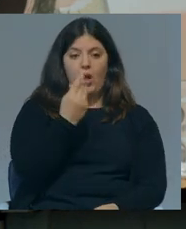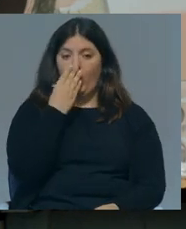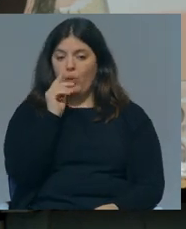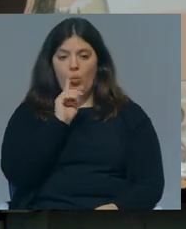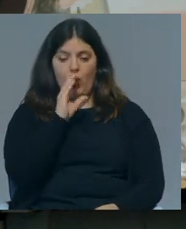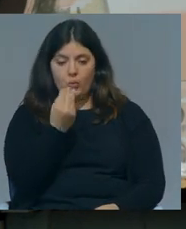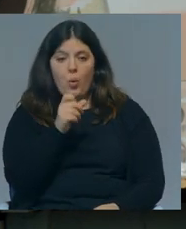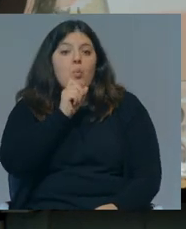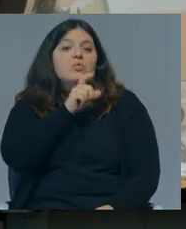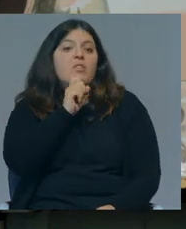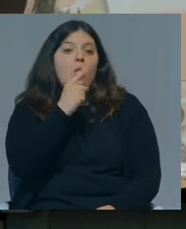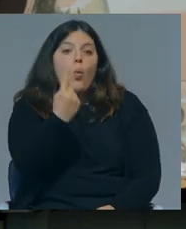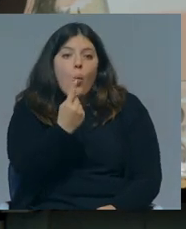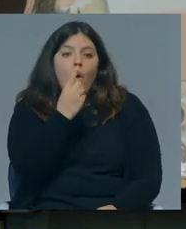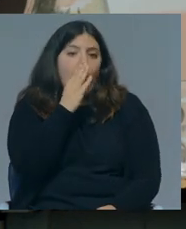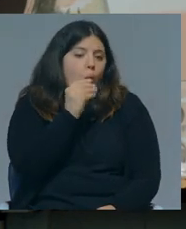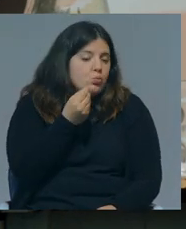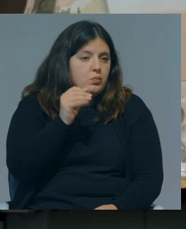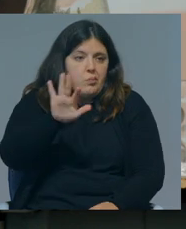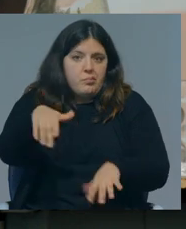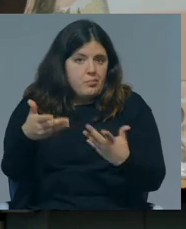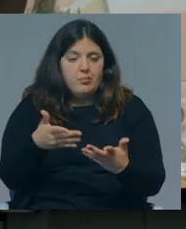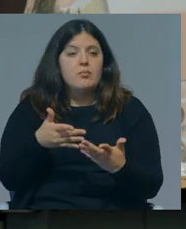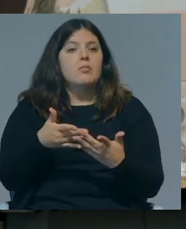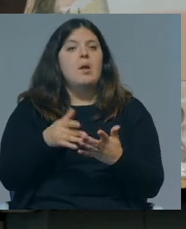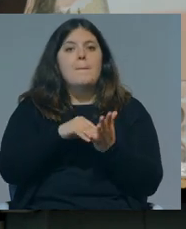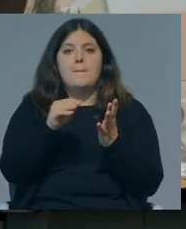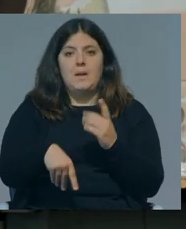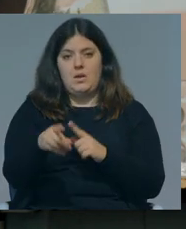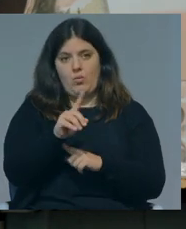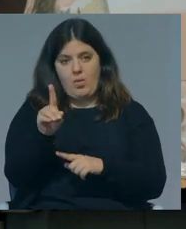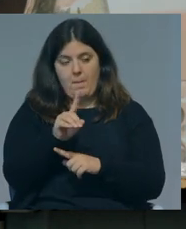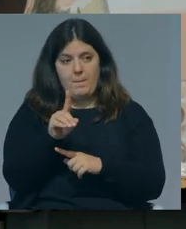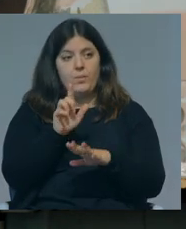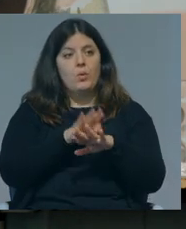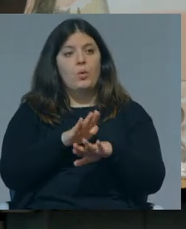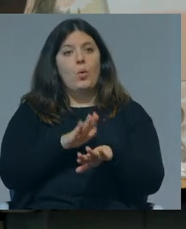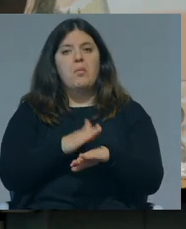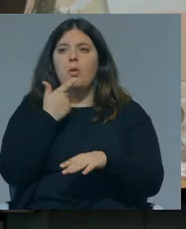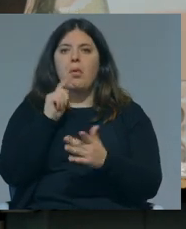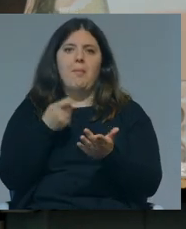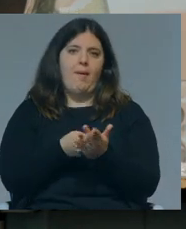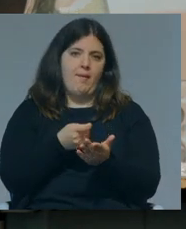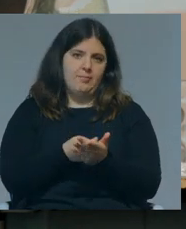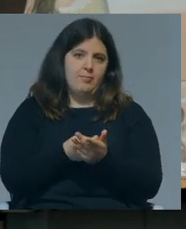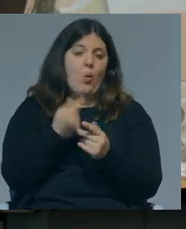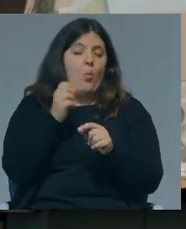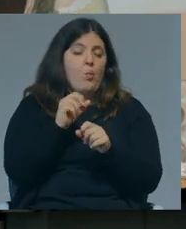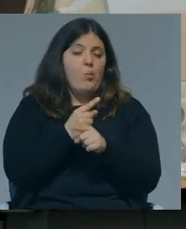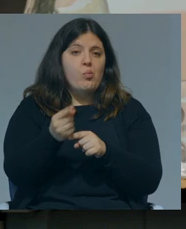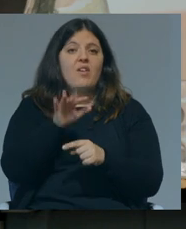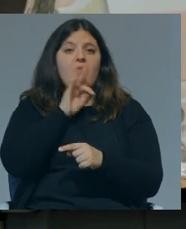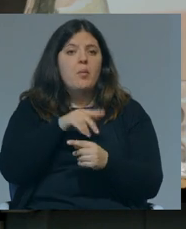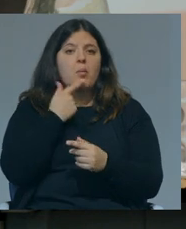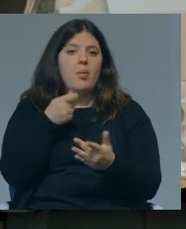uma aluna, ou um potencial aluno, ou uma potencial aluna, que não se matricule porque não podia pagar, ou porque a sua família não o